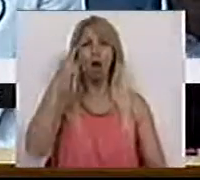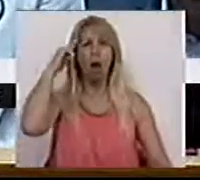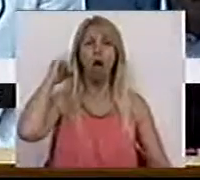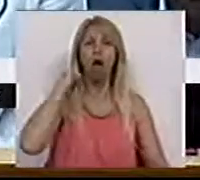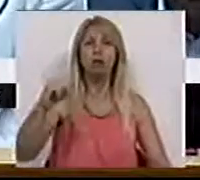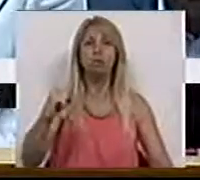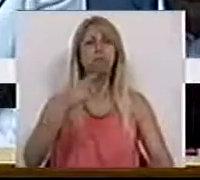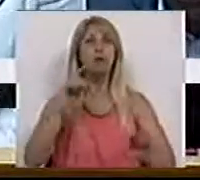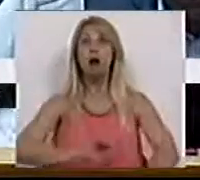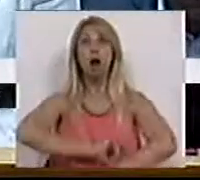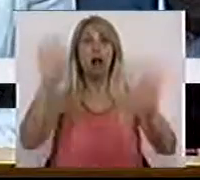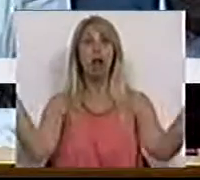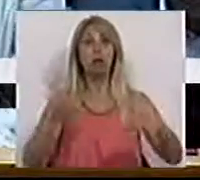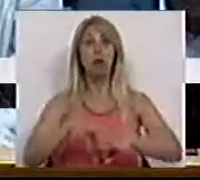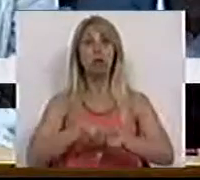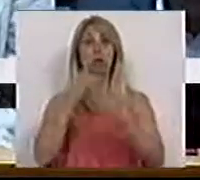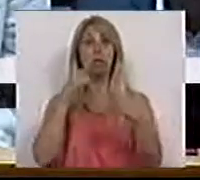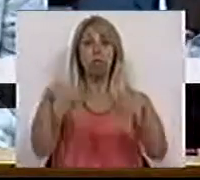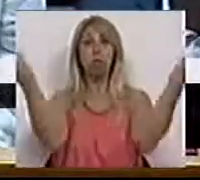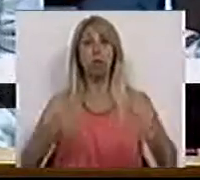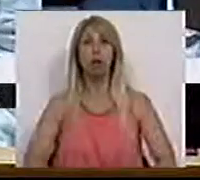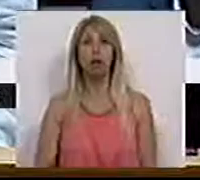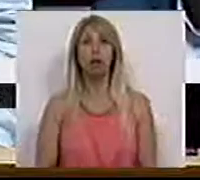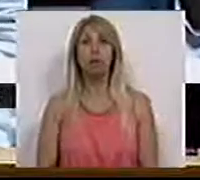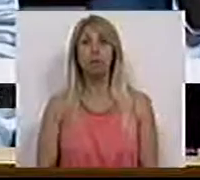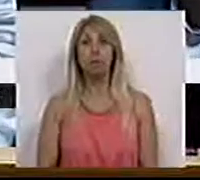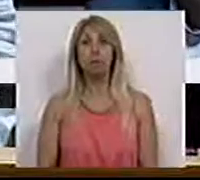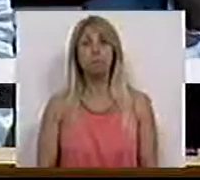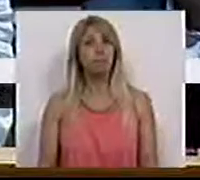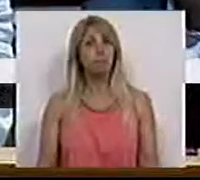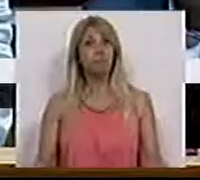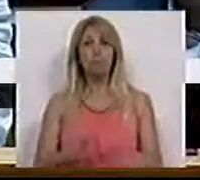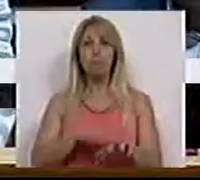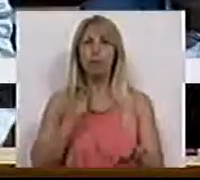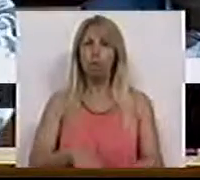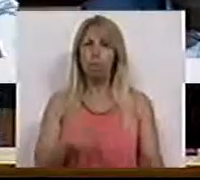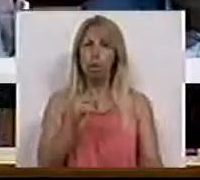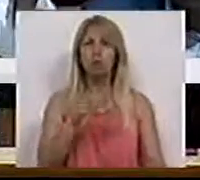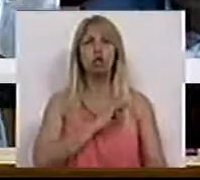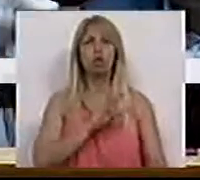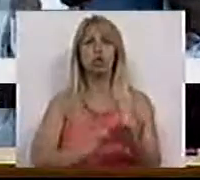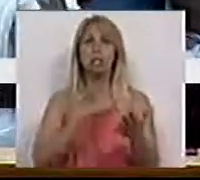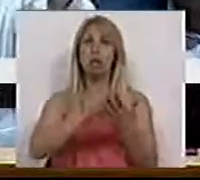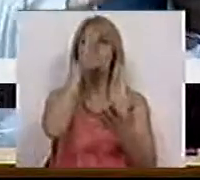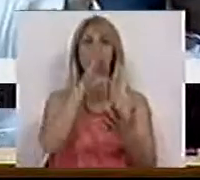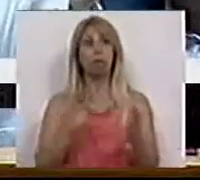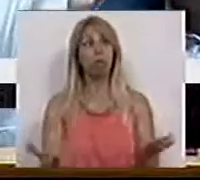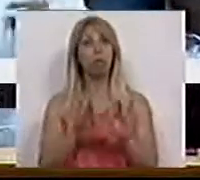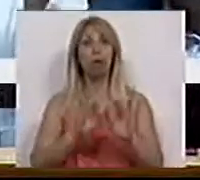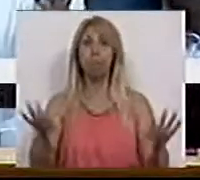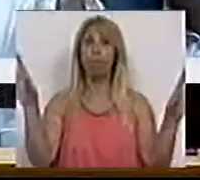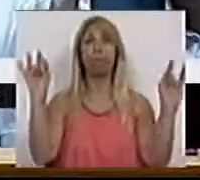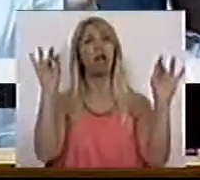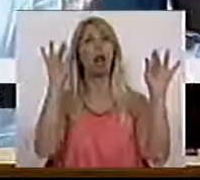claríssimo à administração pública. E por isso mesmo, Sr. Secretário de Estado, é uma brincadeira